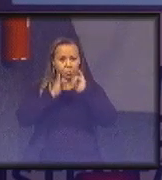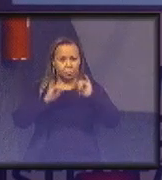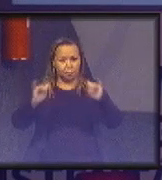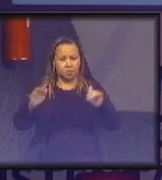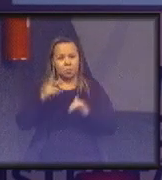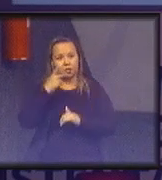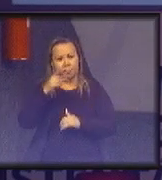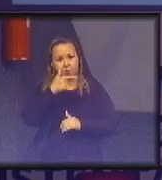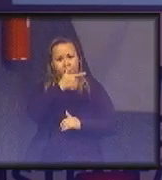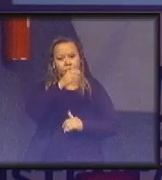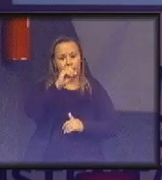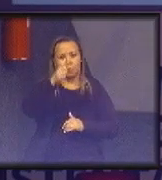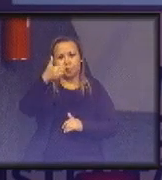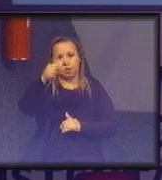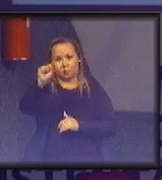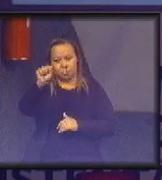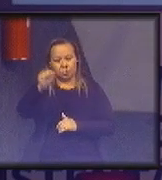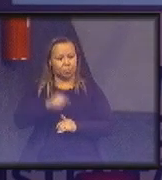2018.